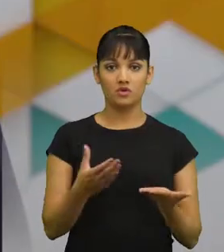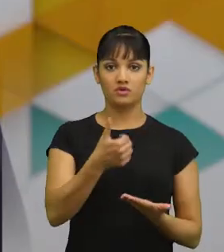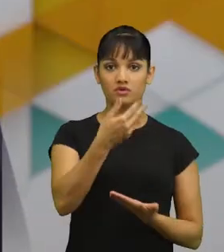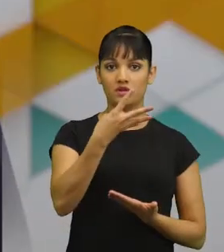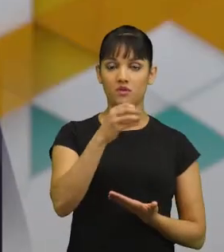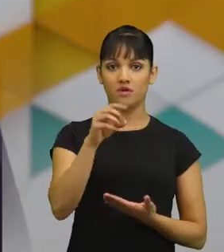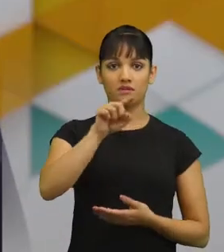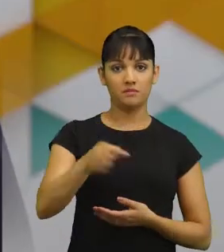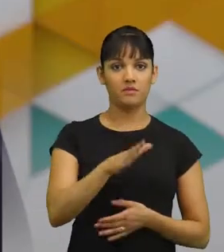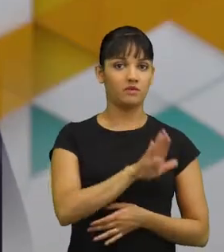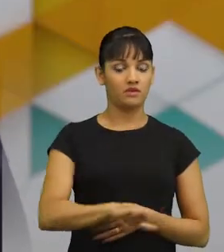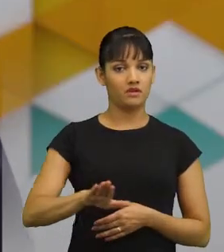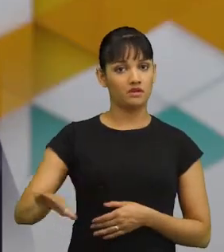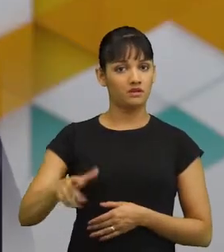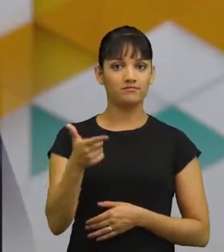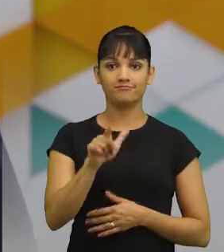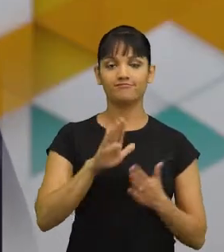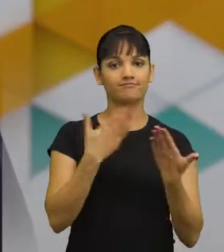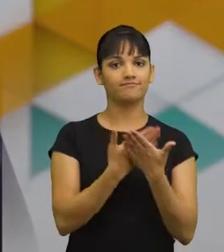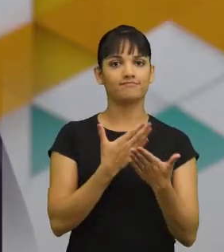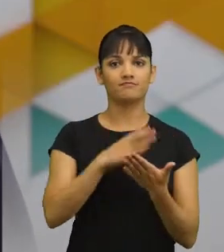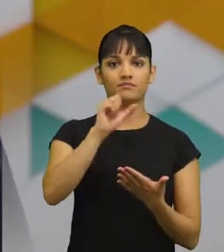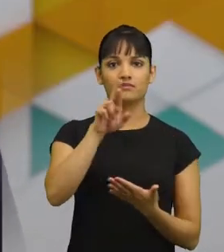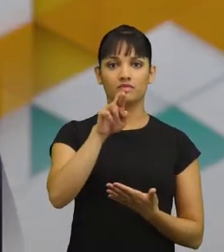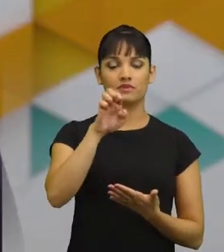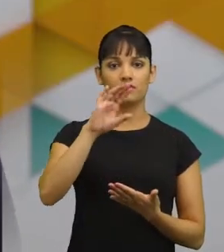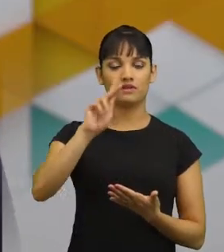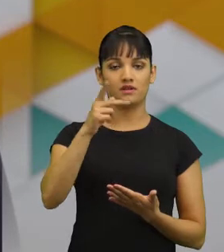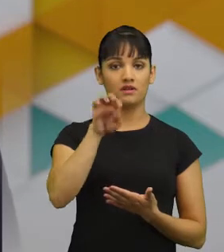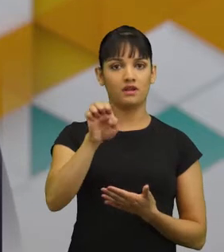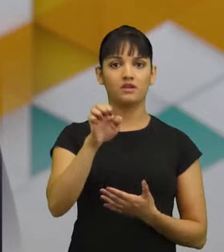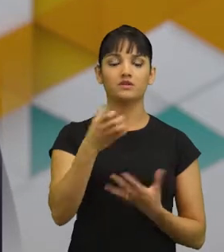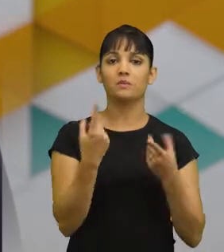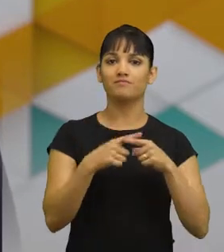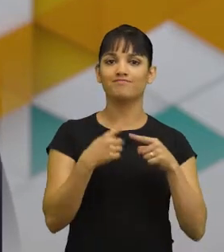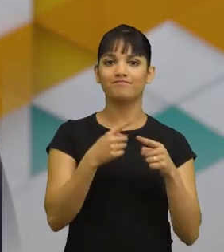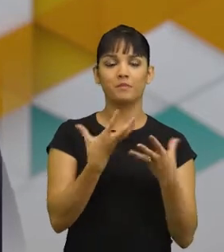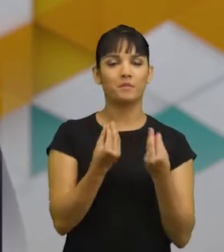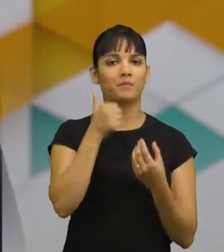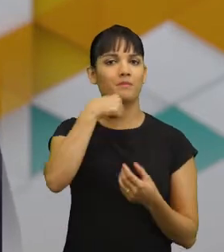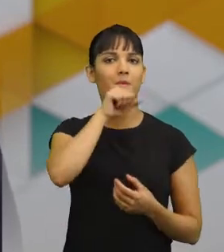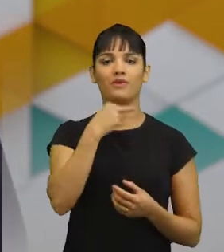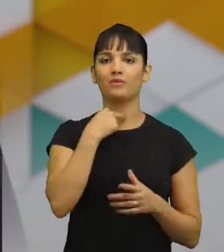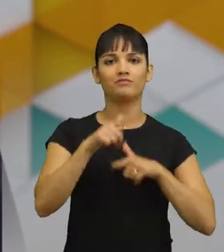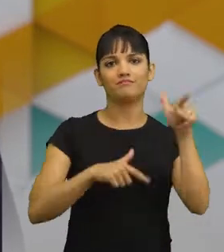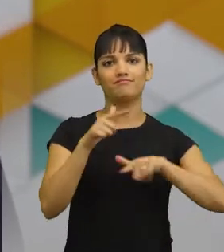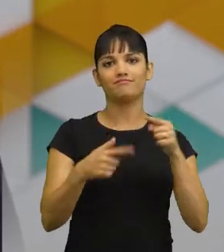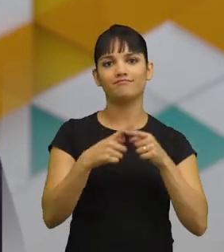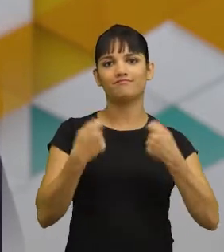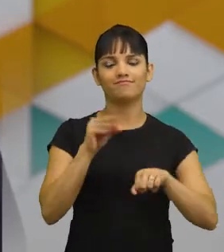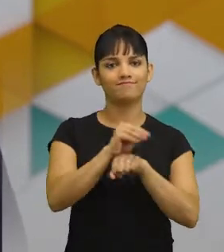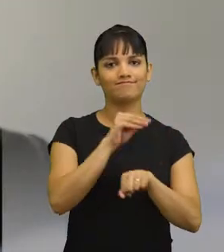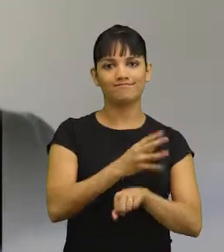Hoje, 140 mil crianças estão fora das creches. São milhares de mães que não podem ter um emprego porque precisam ficar com seus